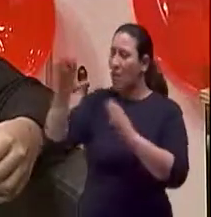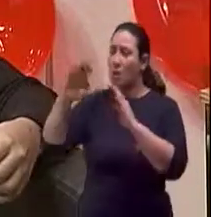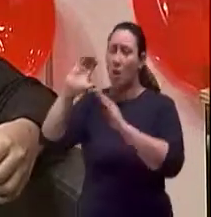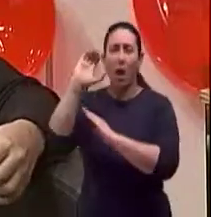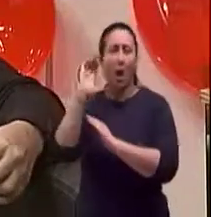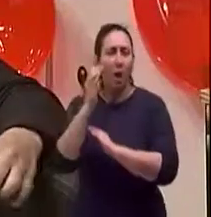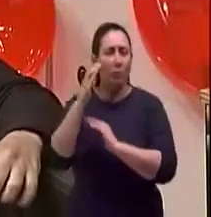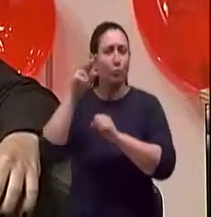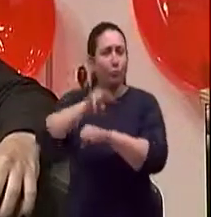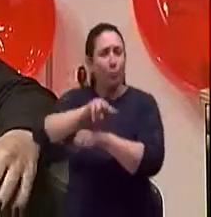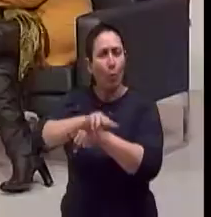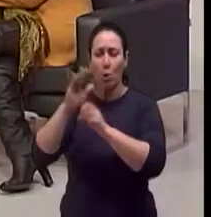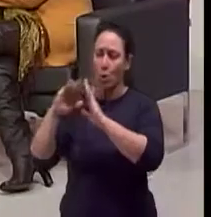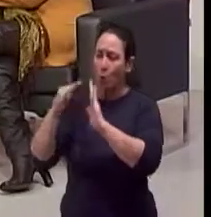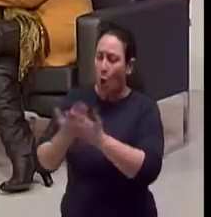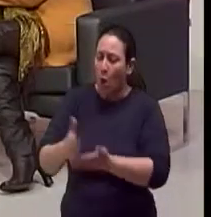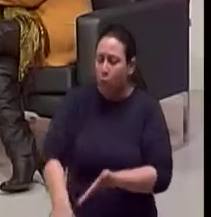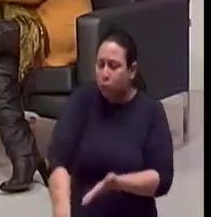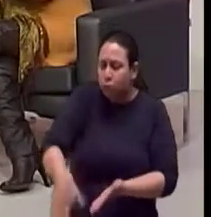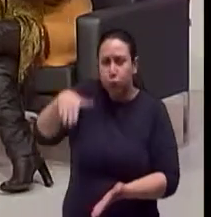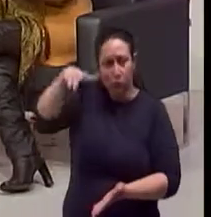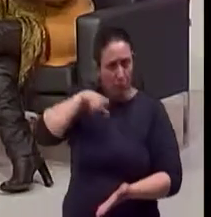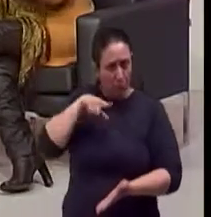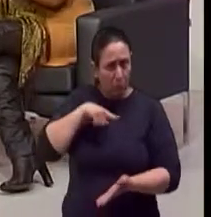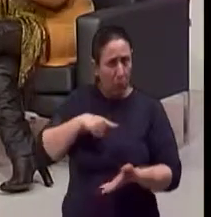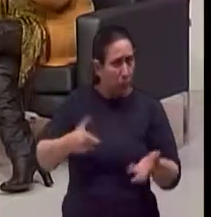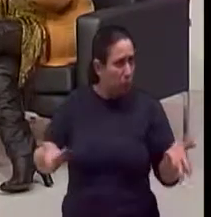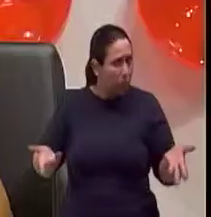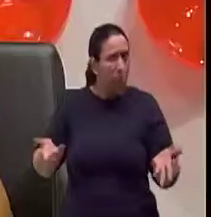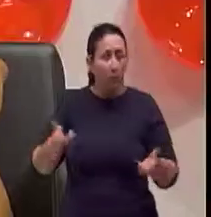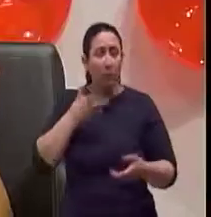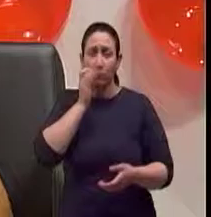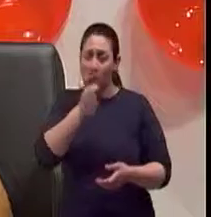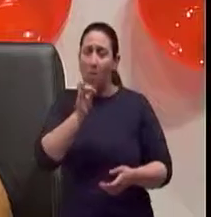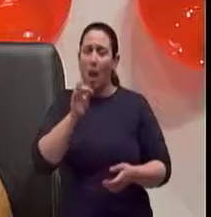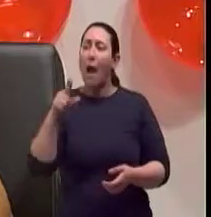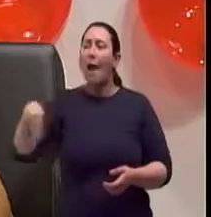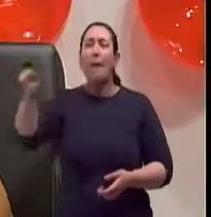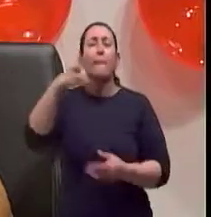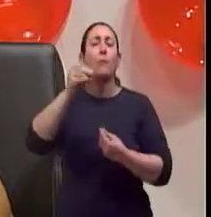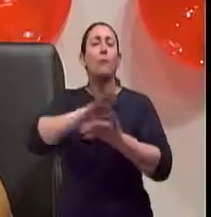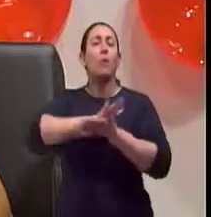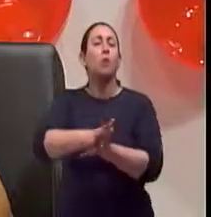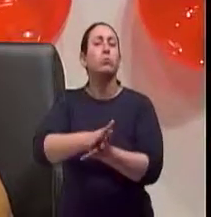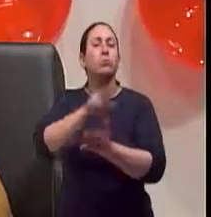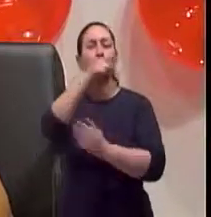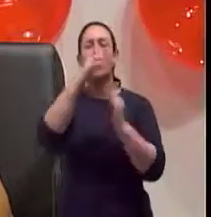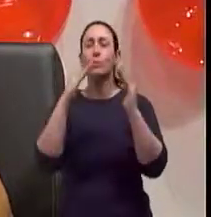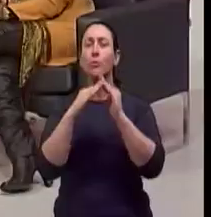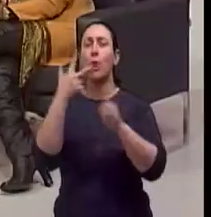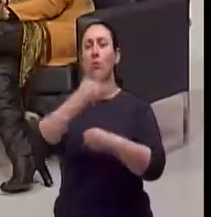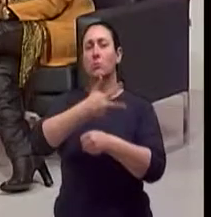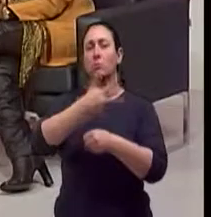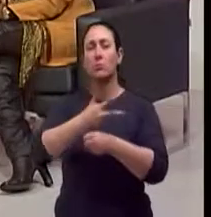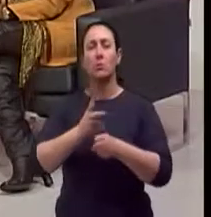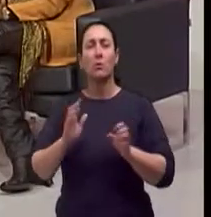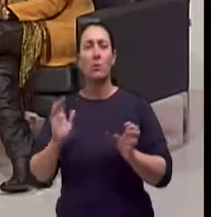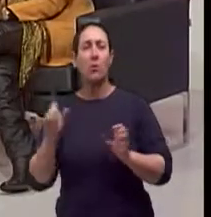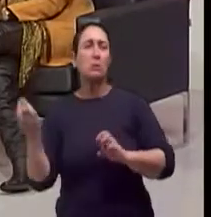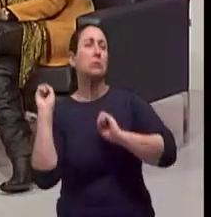Mas é preconceito não ir olhar, não achas? Claro que é. É preconceito lá na casa de repouso, lá na clínica geriátrica, não vou ver.